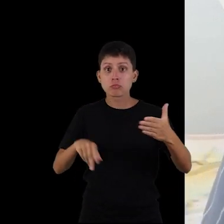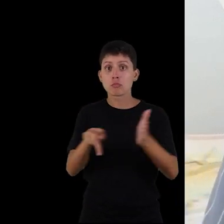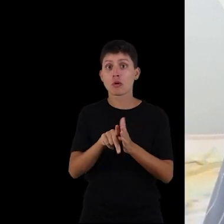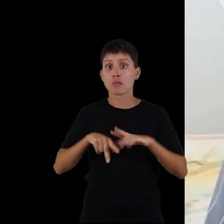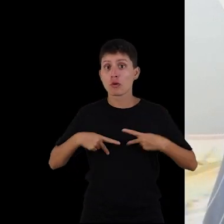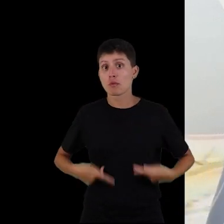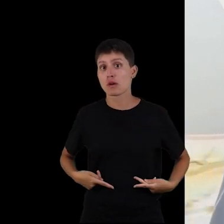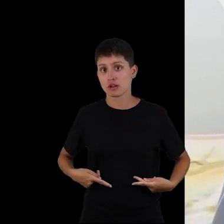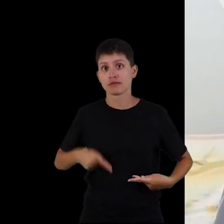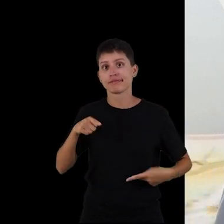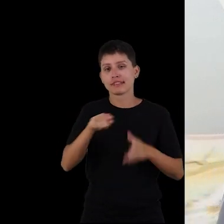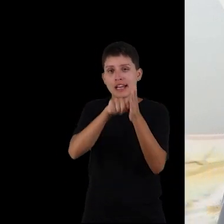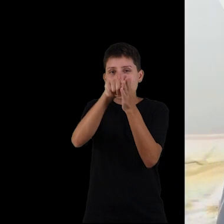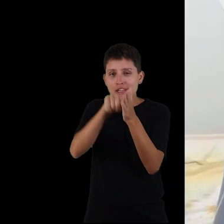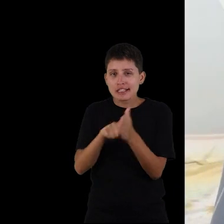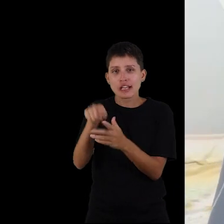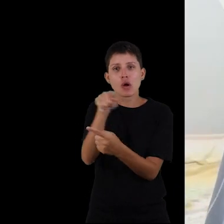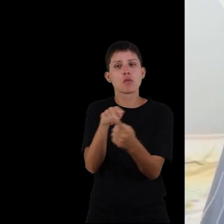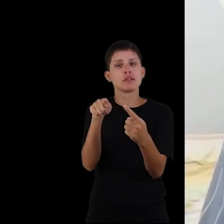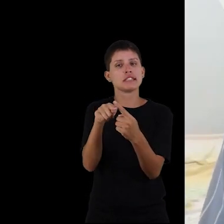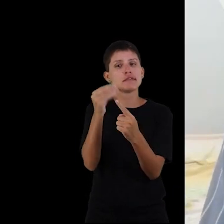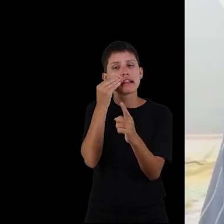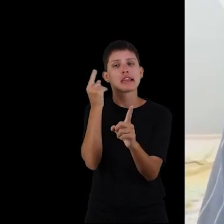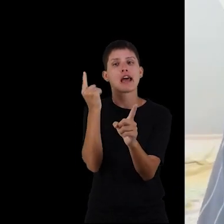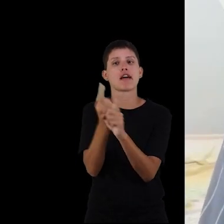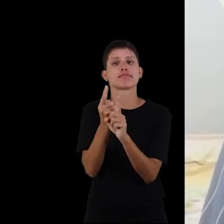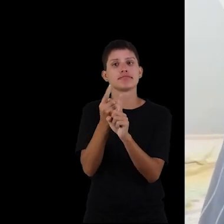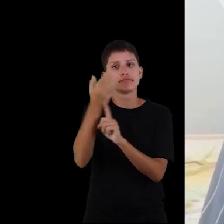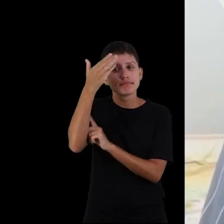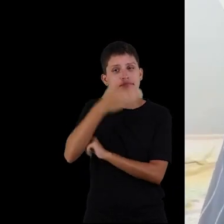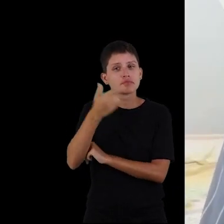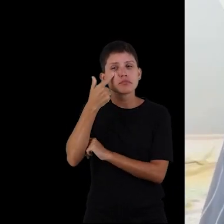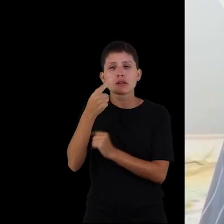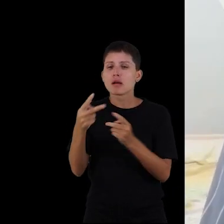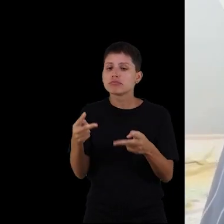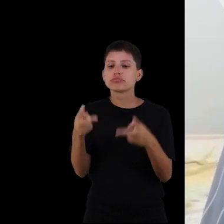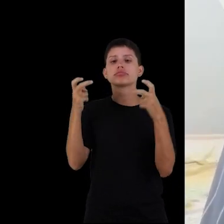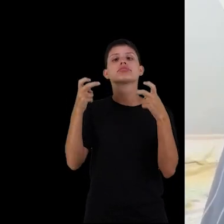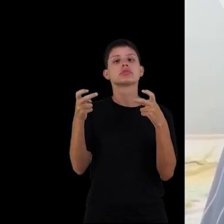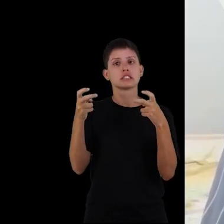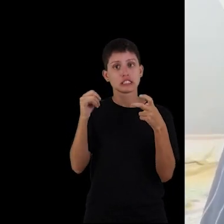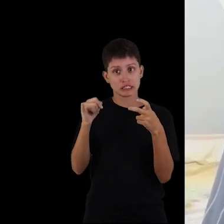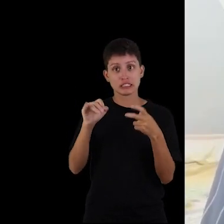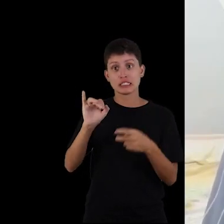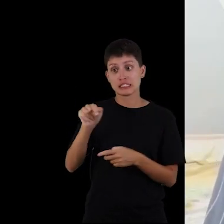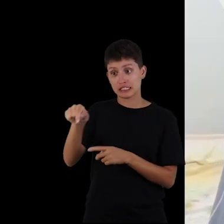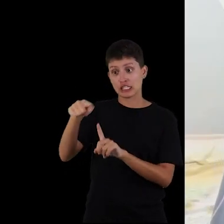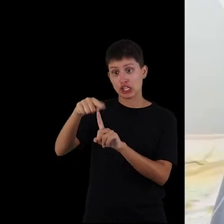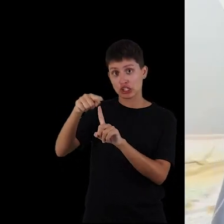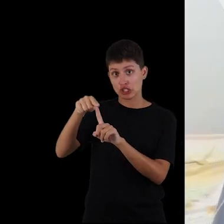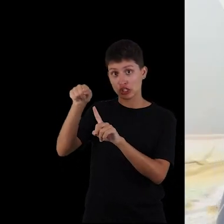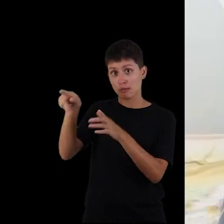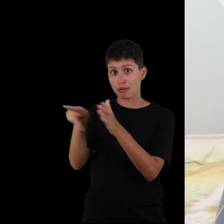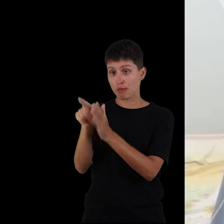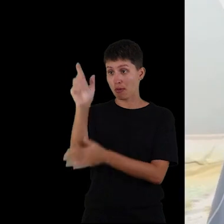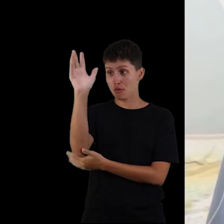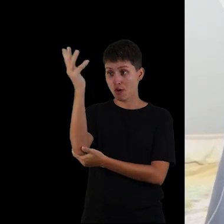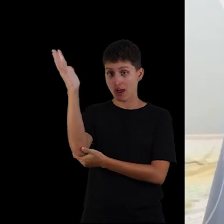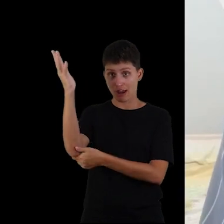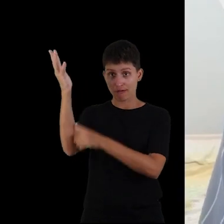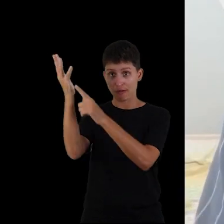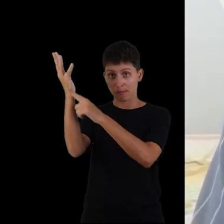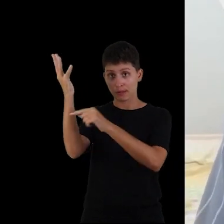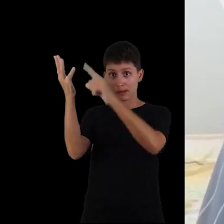células humanas. Esse trabalho visou justamente isso, identificar, né, se o inibidor de tripicina de flores de